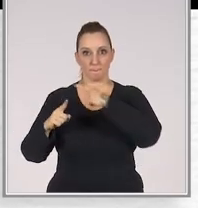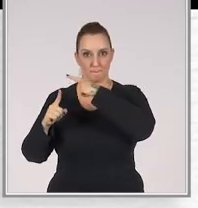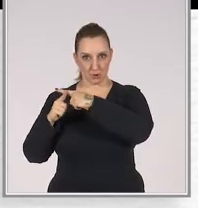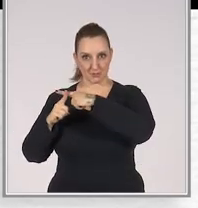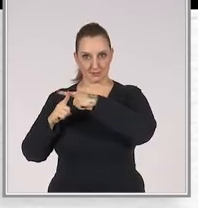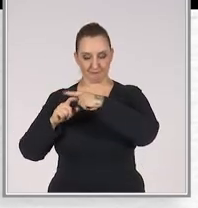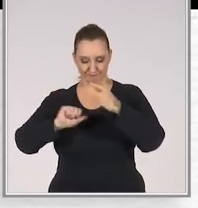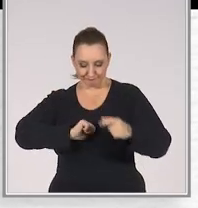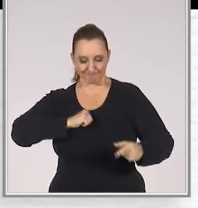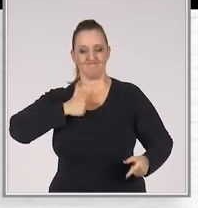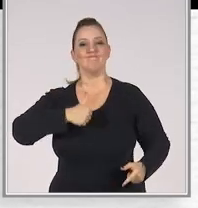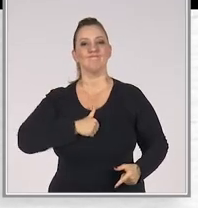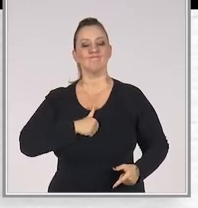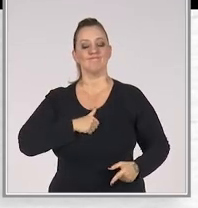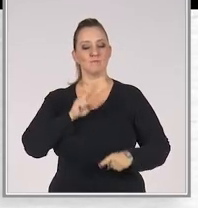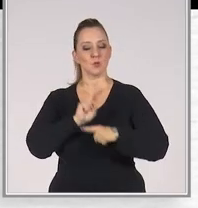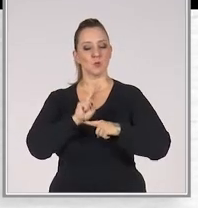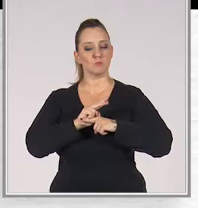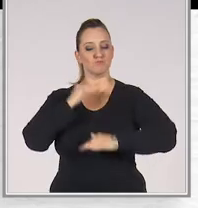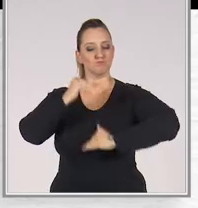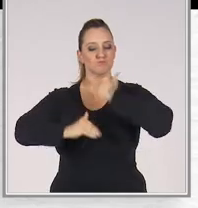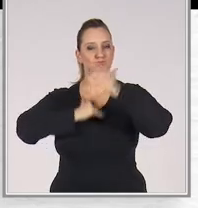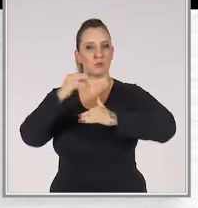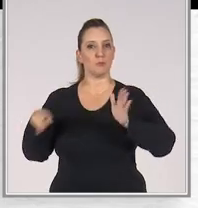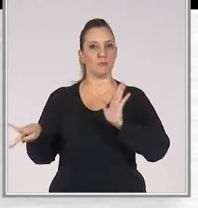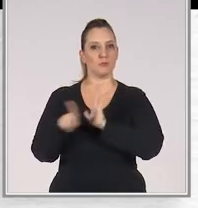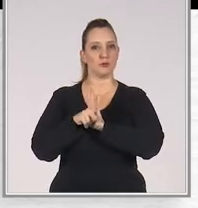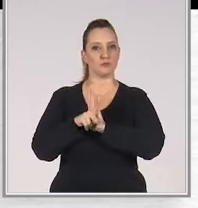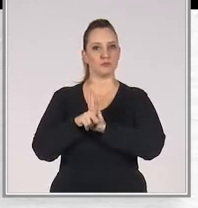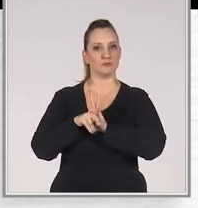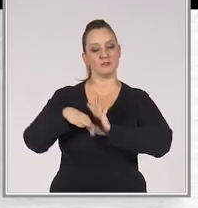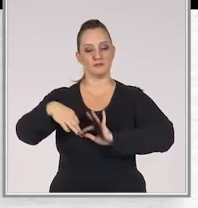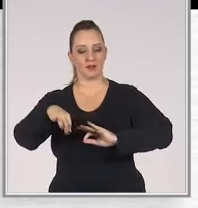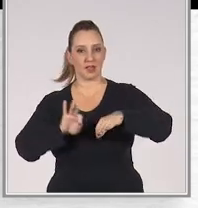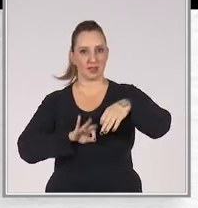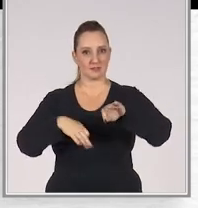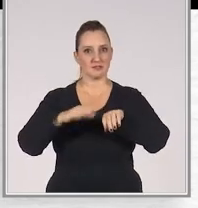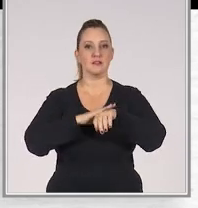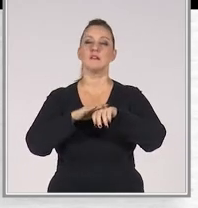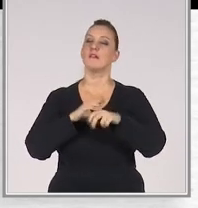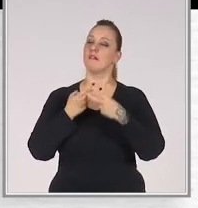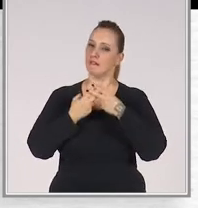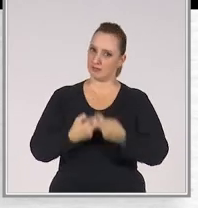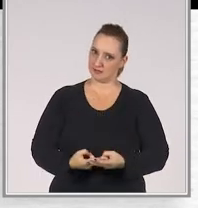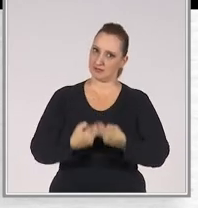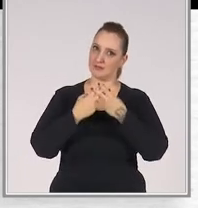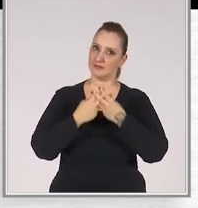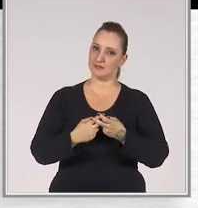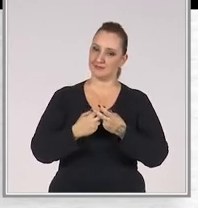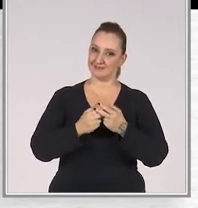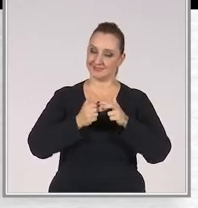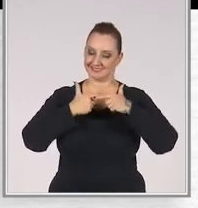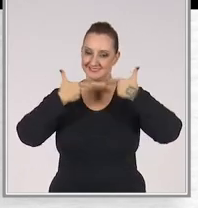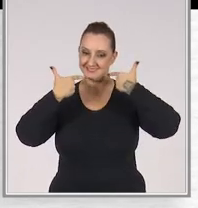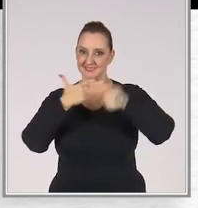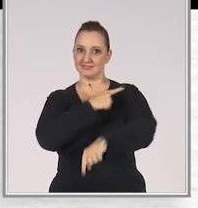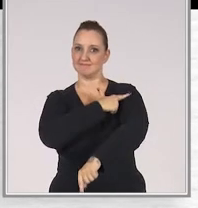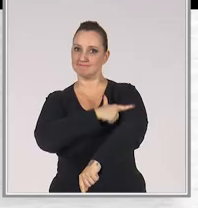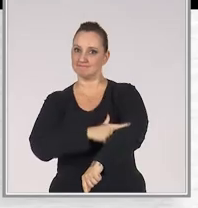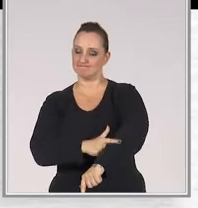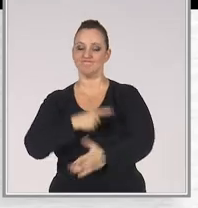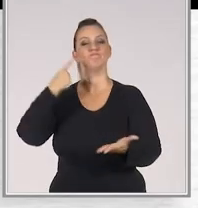autoconfiante. Primar pelo autodesenvolvimento. Ser flexível, paciente, cortês e